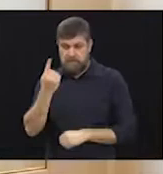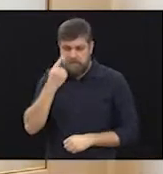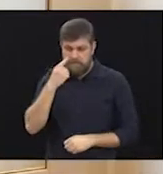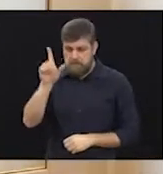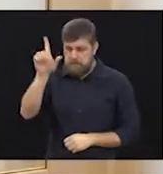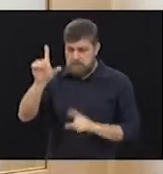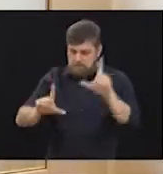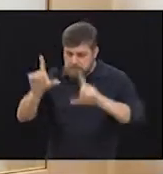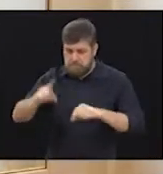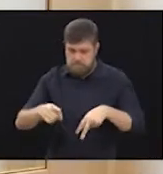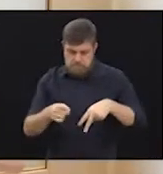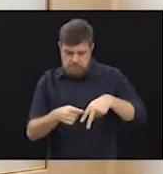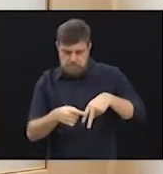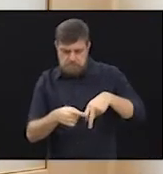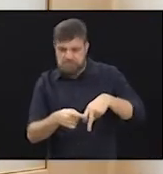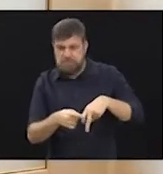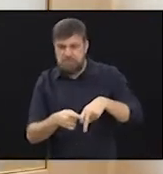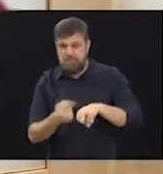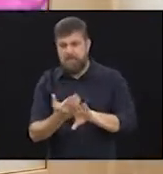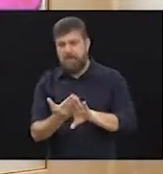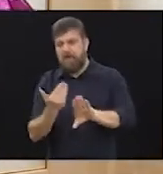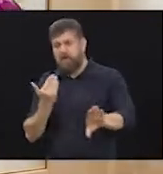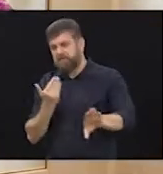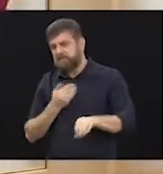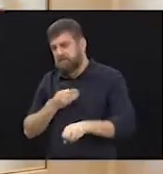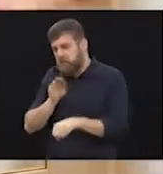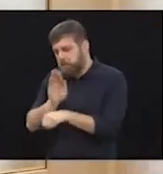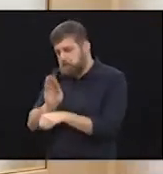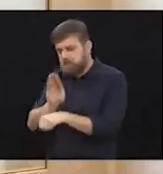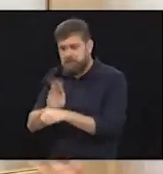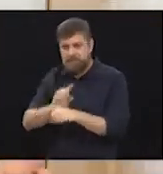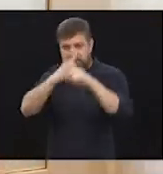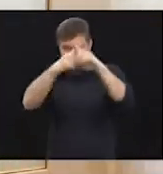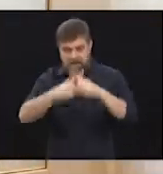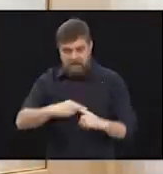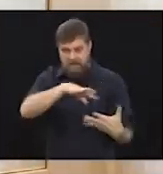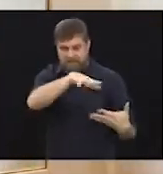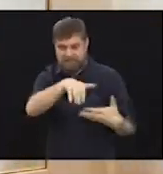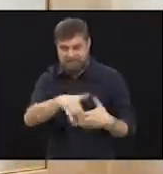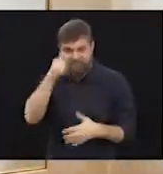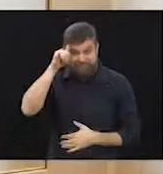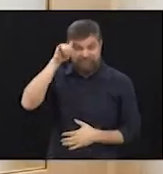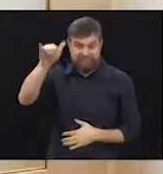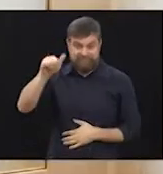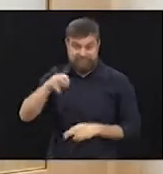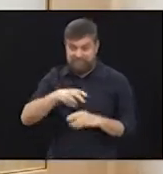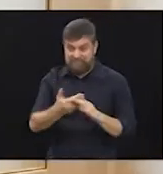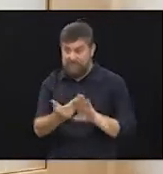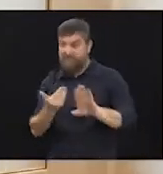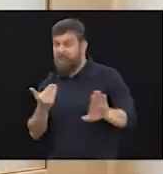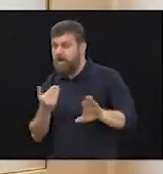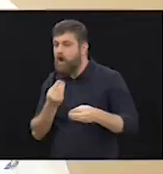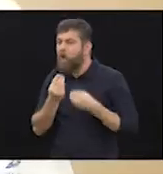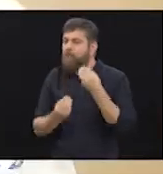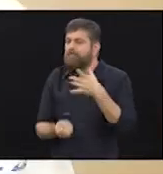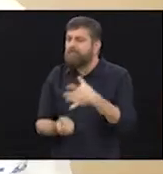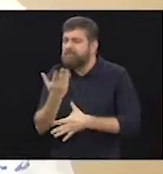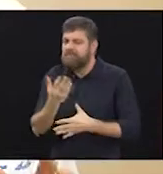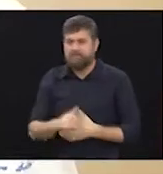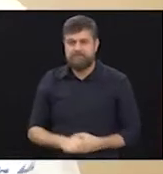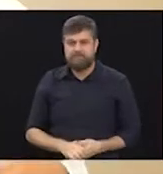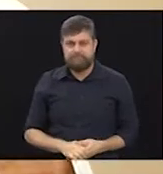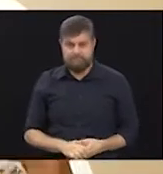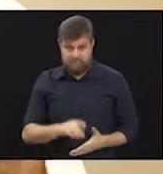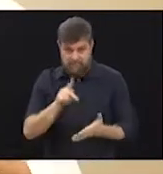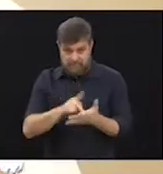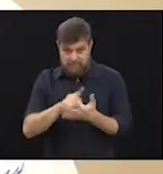problemas no joelho, fica meses afastado, muitos nem vão para a Copa por causa disso. Qual é a explicação? Na